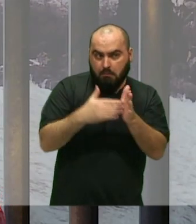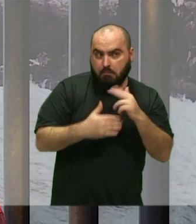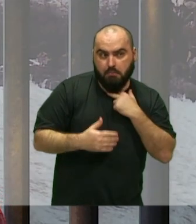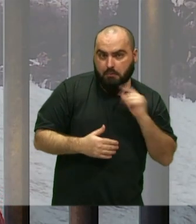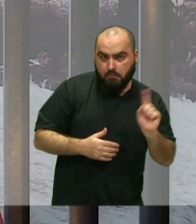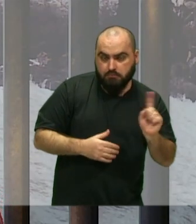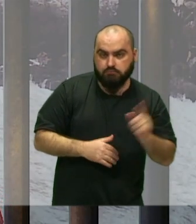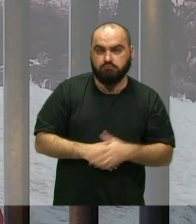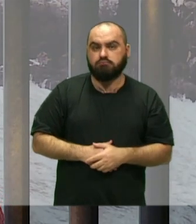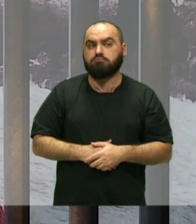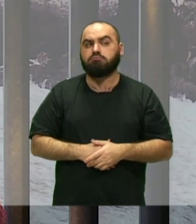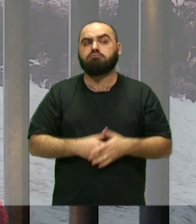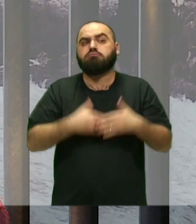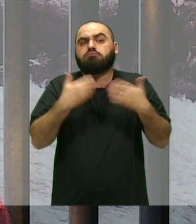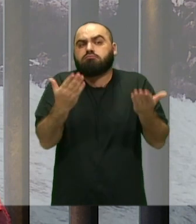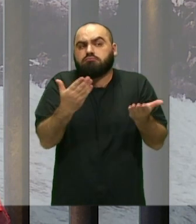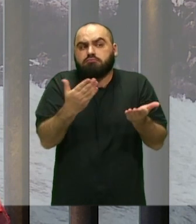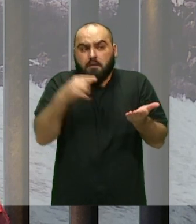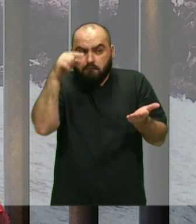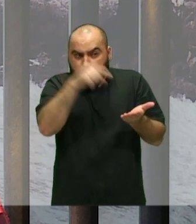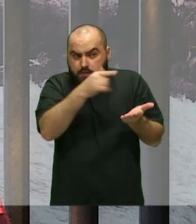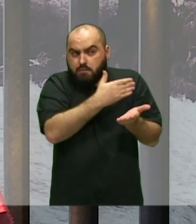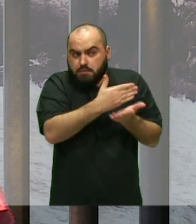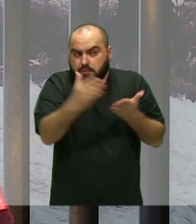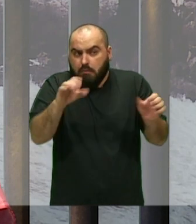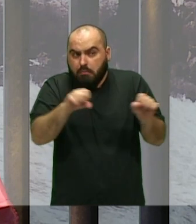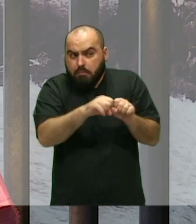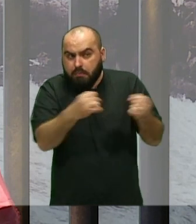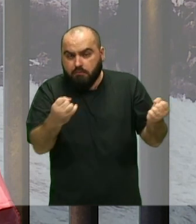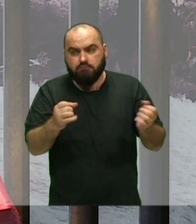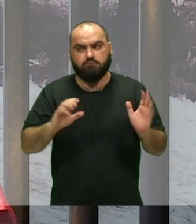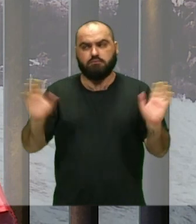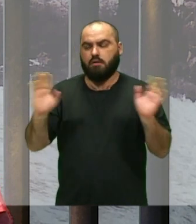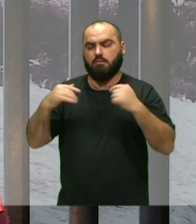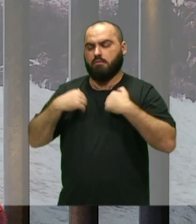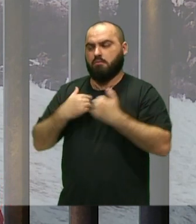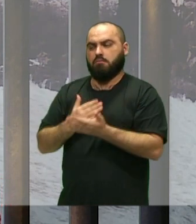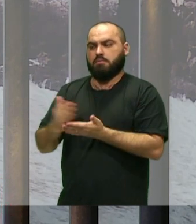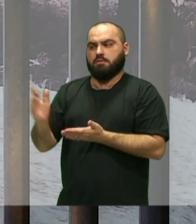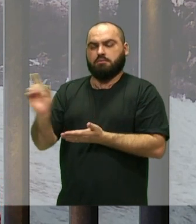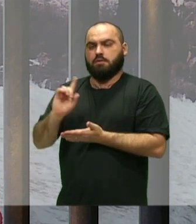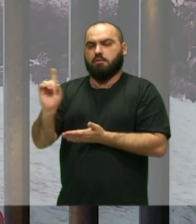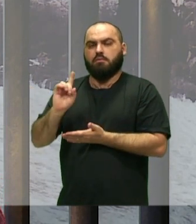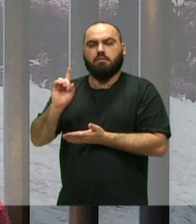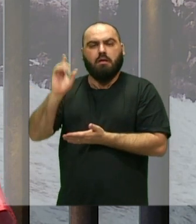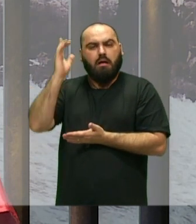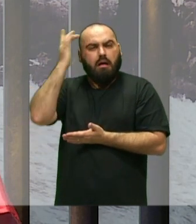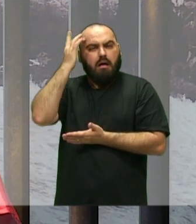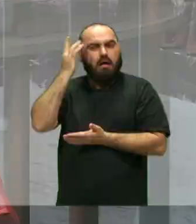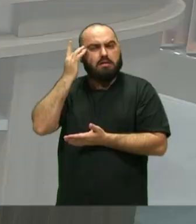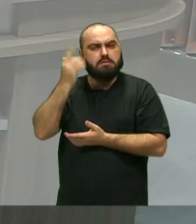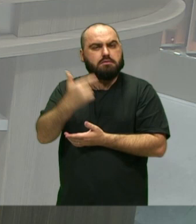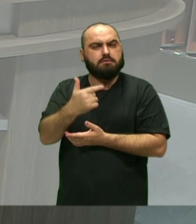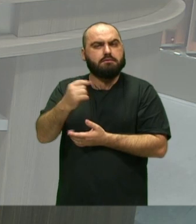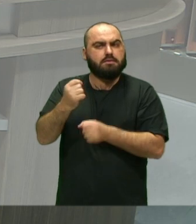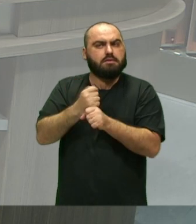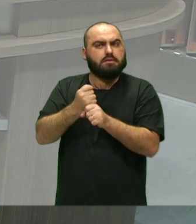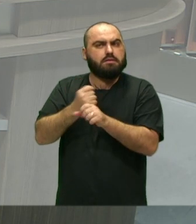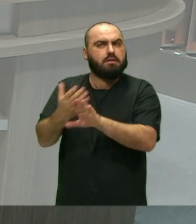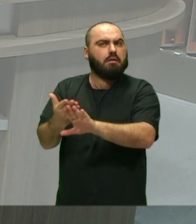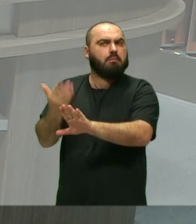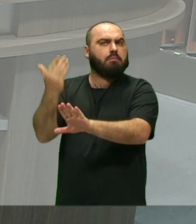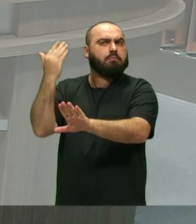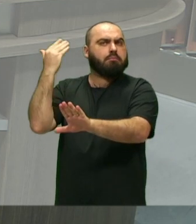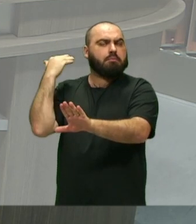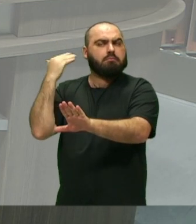Quando isso é rompido Isso começou com você? Como é que foi? Não Isso não começou comigo Isso começou Acho que uns 20 anos atrás Uns